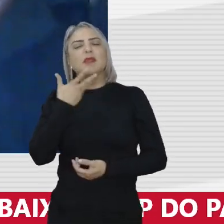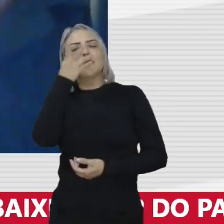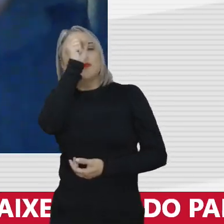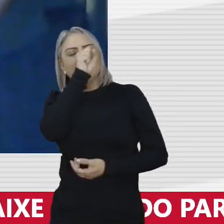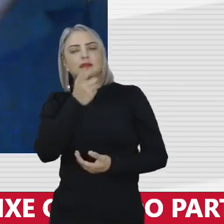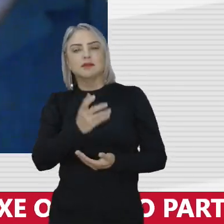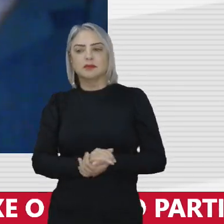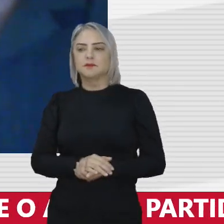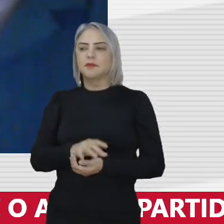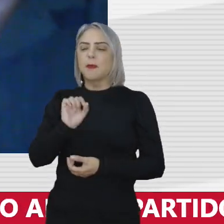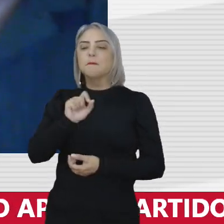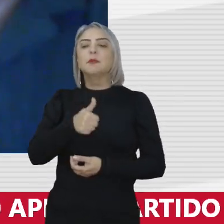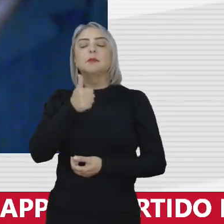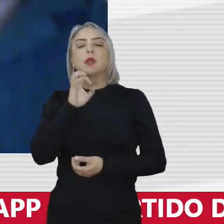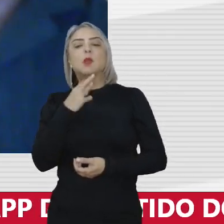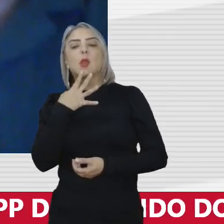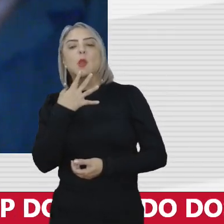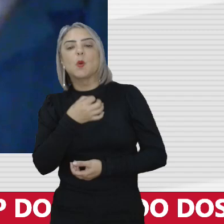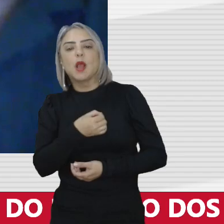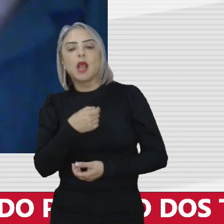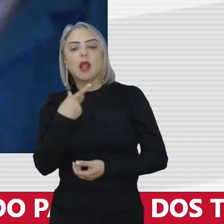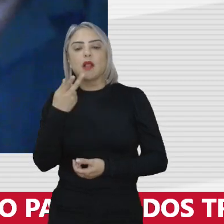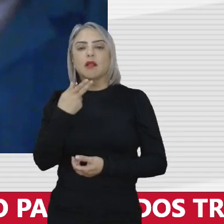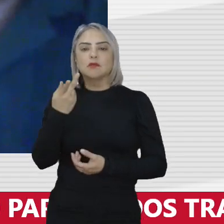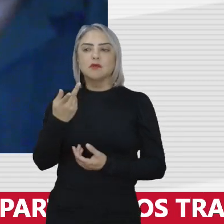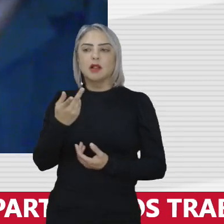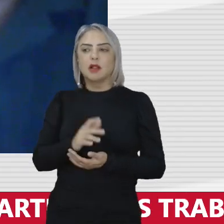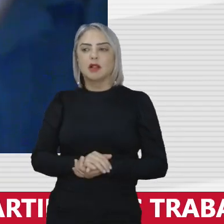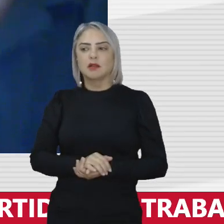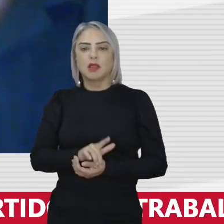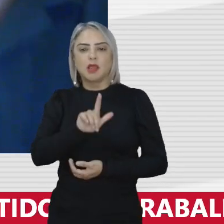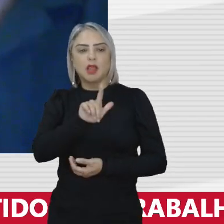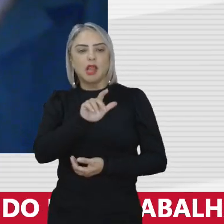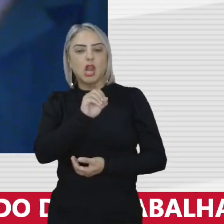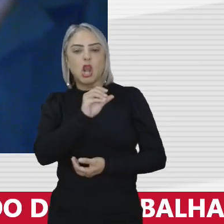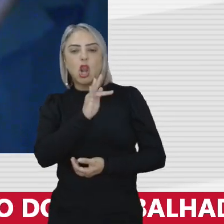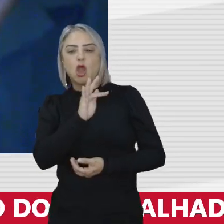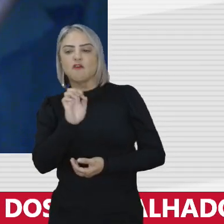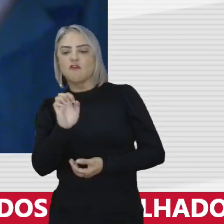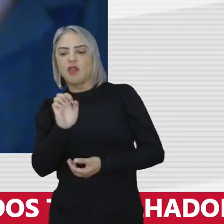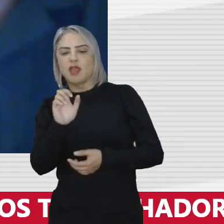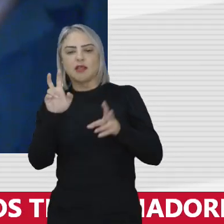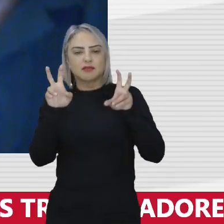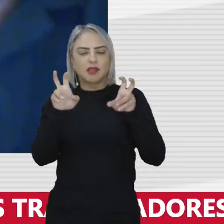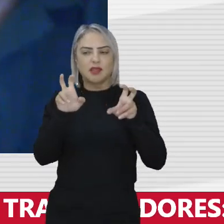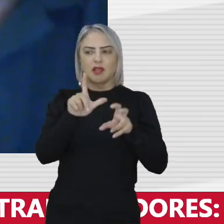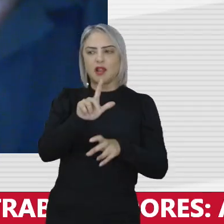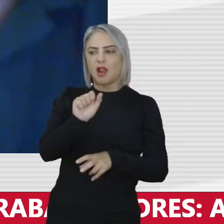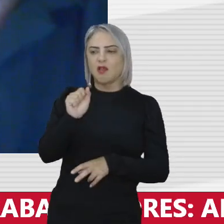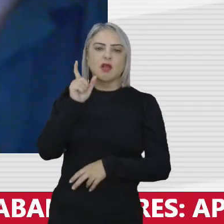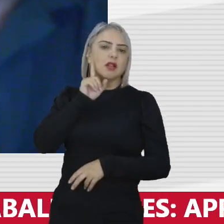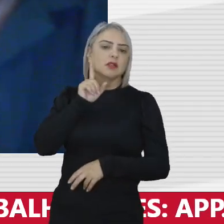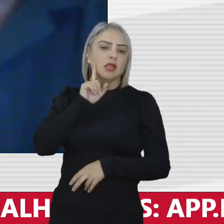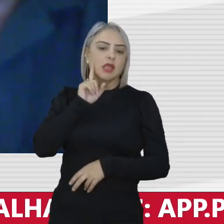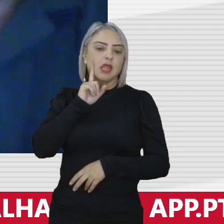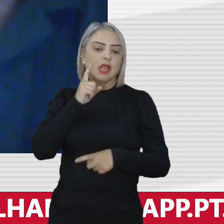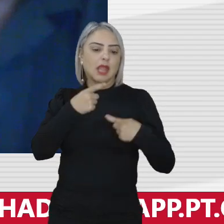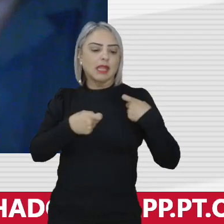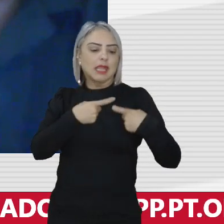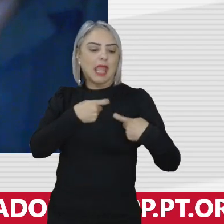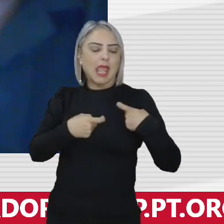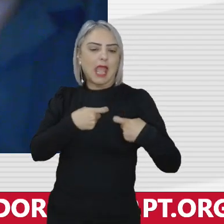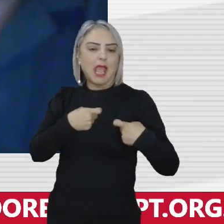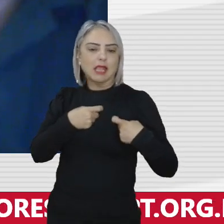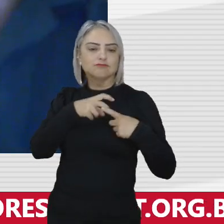bom eu acho que se fala em lawfare eu não gosto do termo porque é um termo americano eu falo guerra híbrida